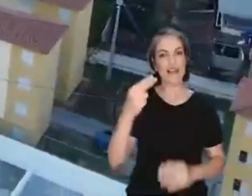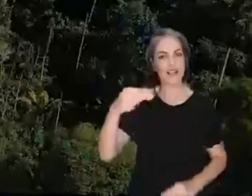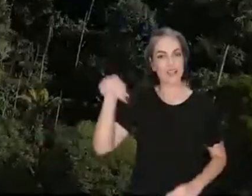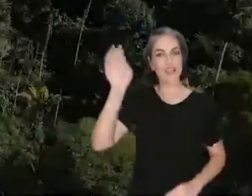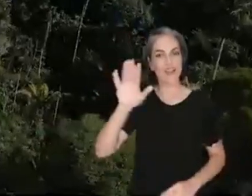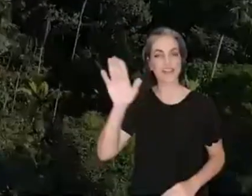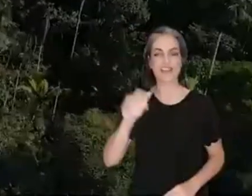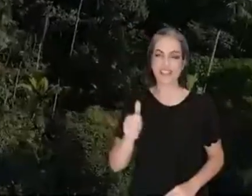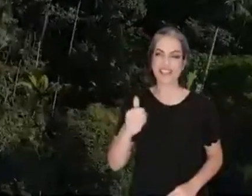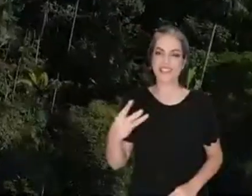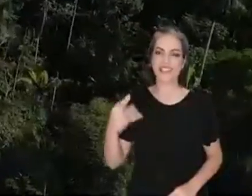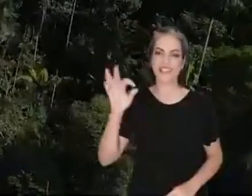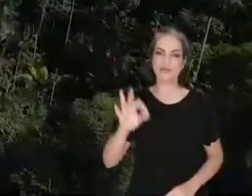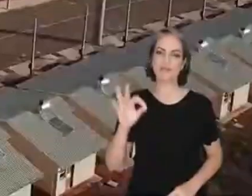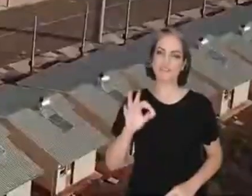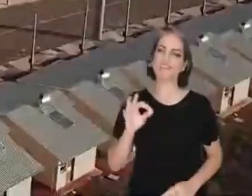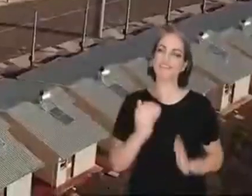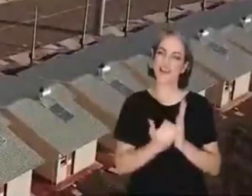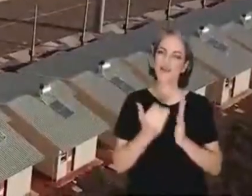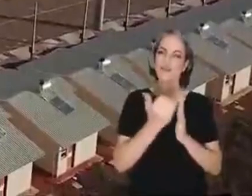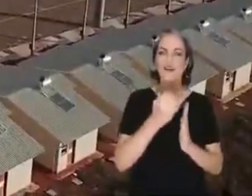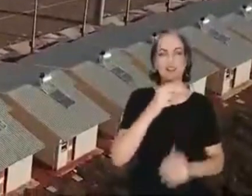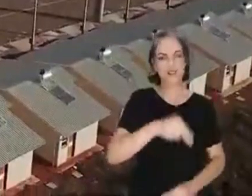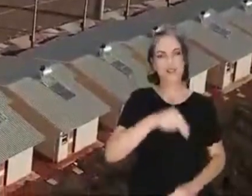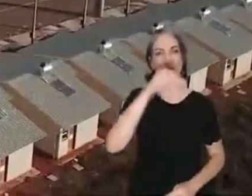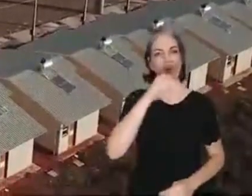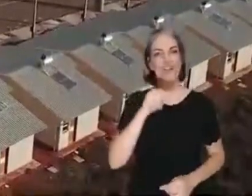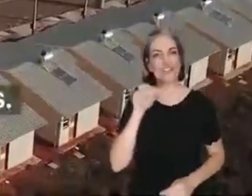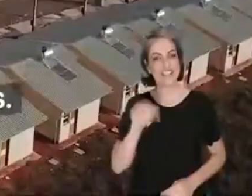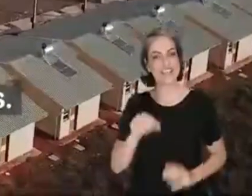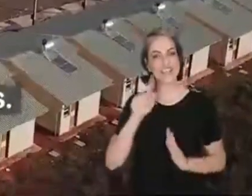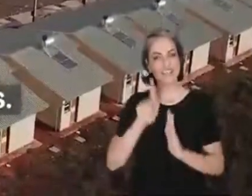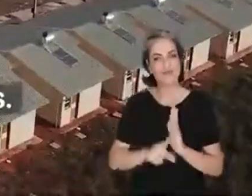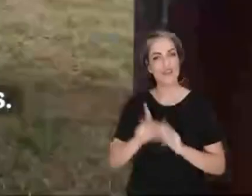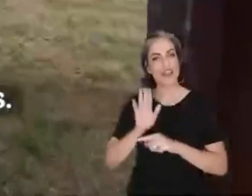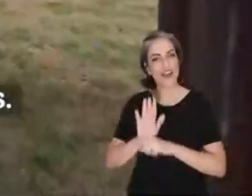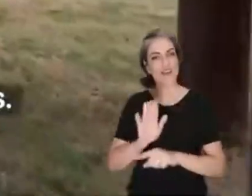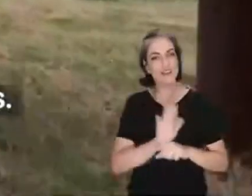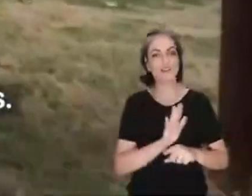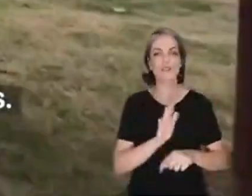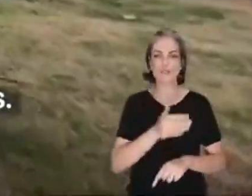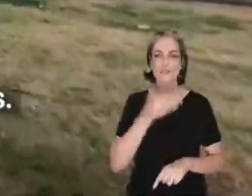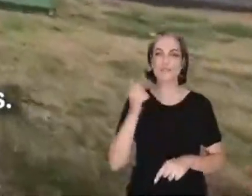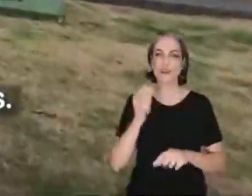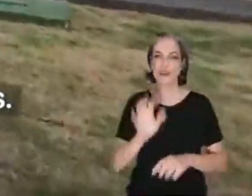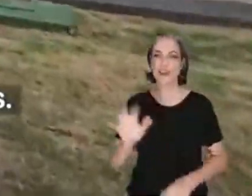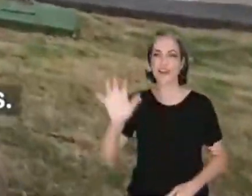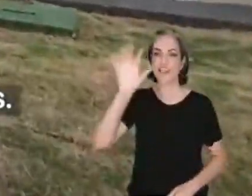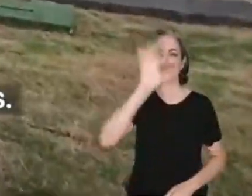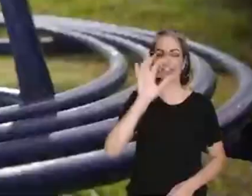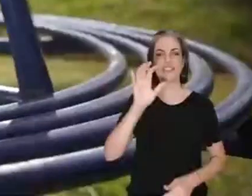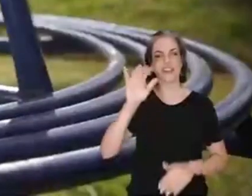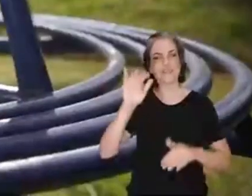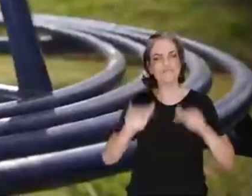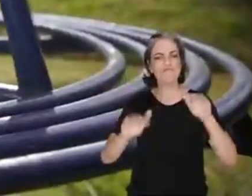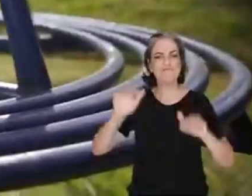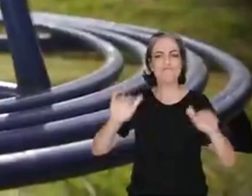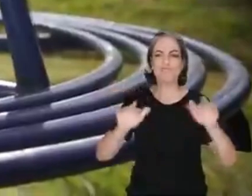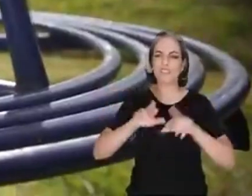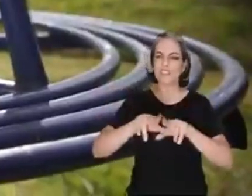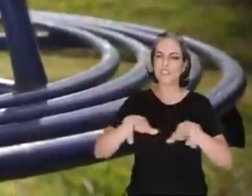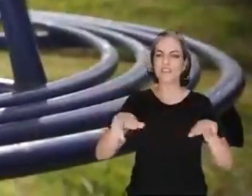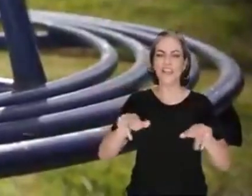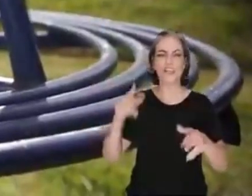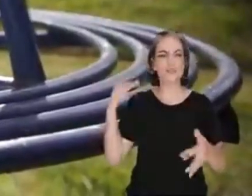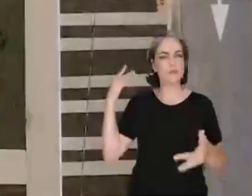e 13% no Norte. O programa atua para superar as desigualdades regionais, que são históricas. Esse programa